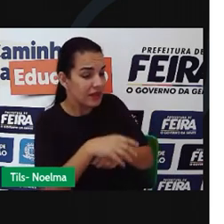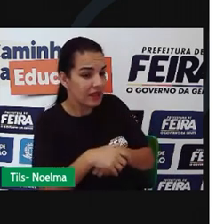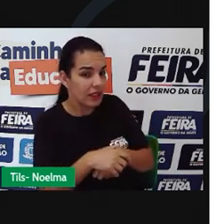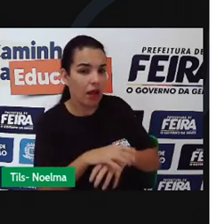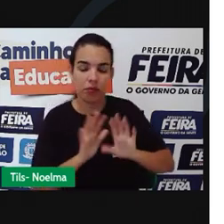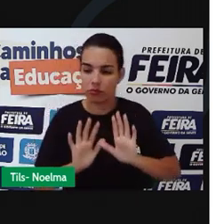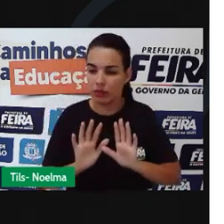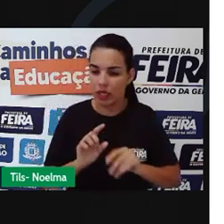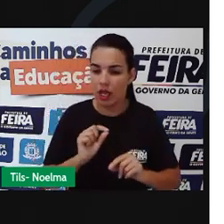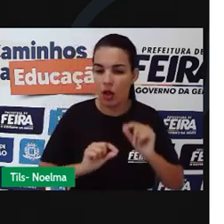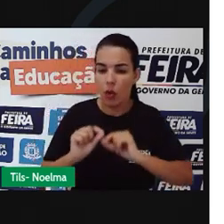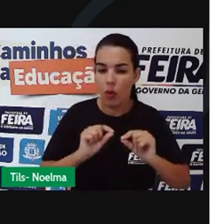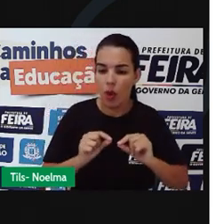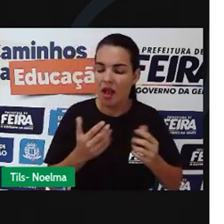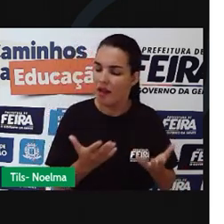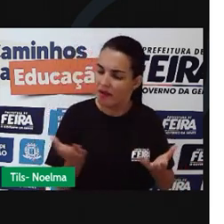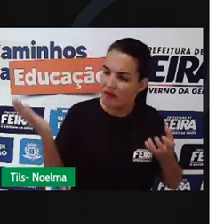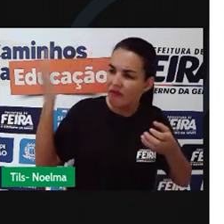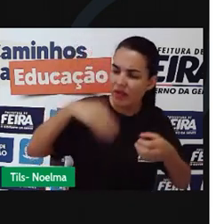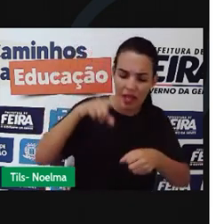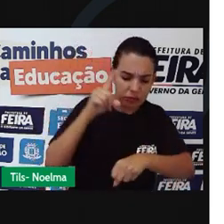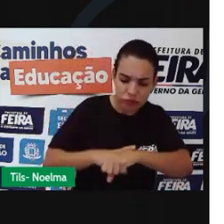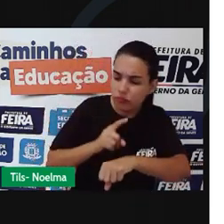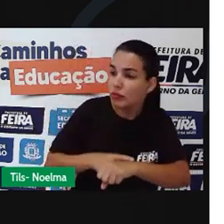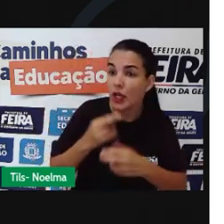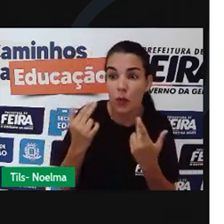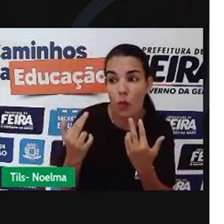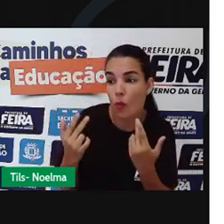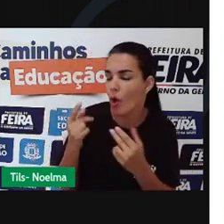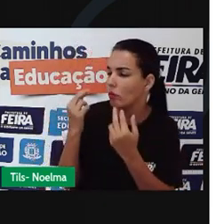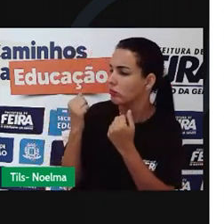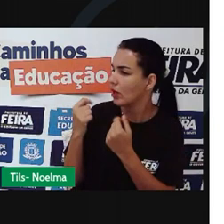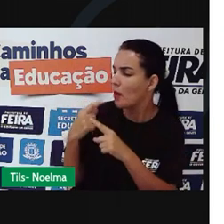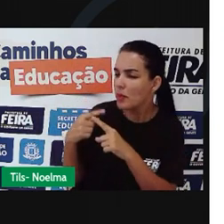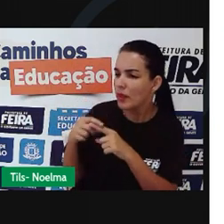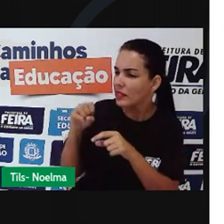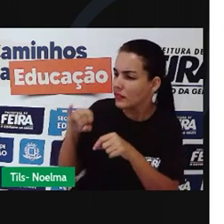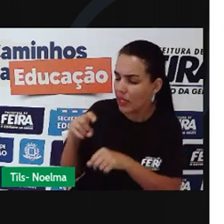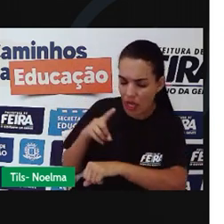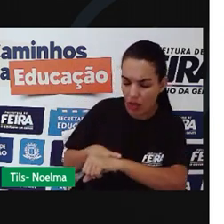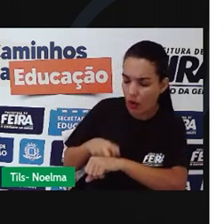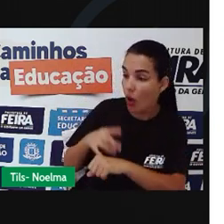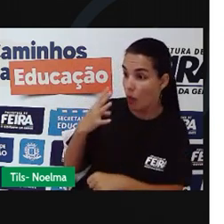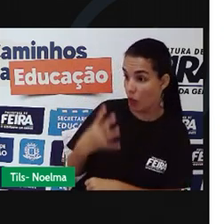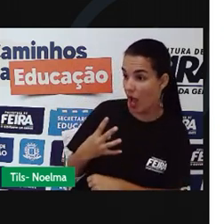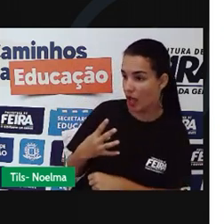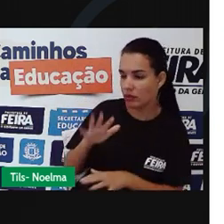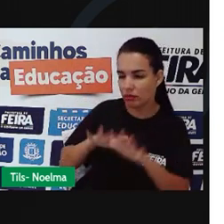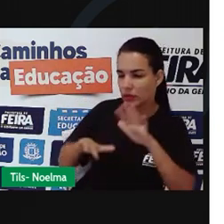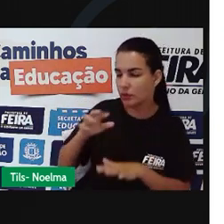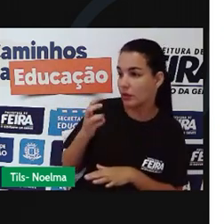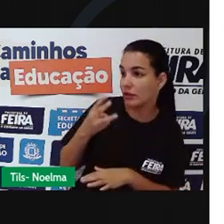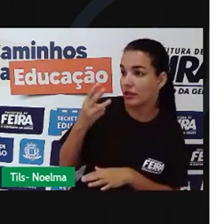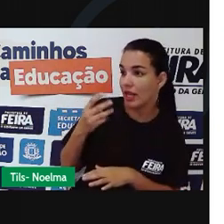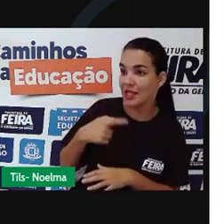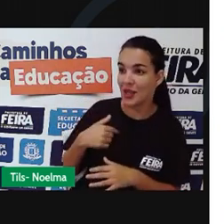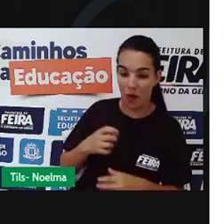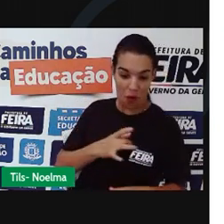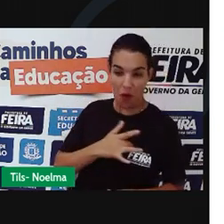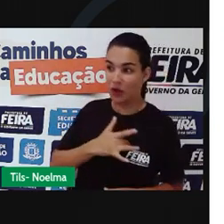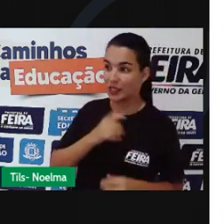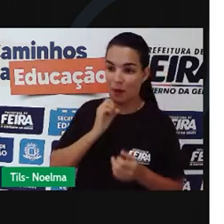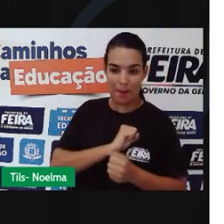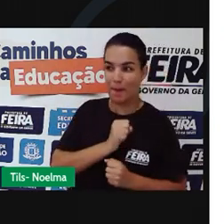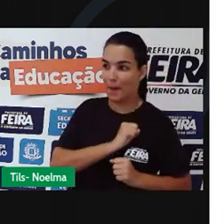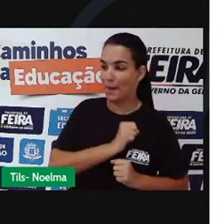É assim, ó. Venha sempre no mesmo horário. É. Porque se você vem sempre às quatro, lá pelas três, meu coração já